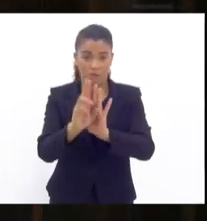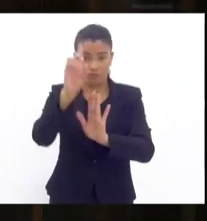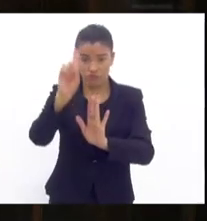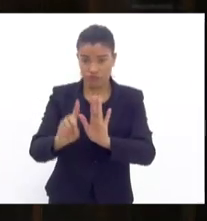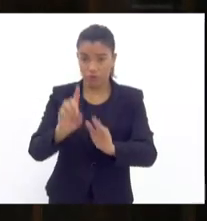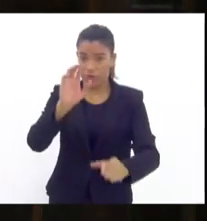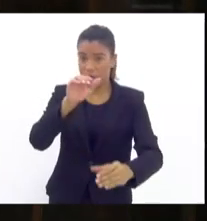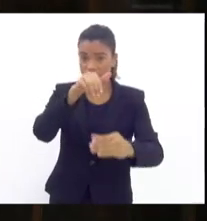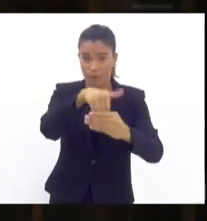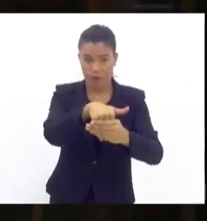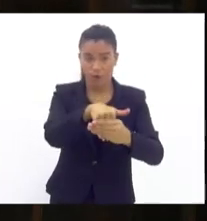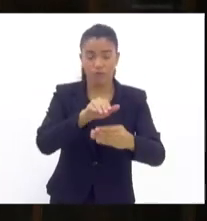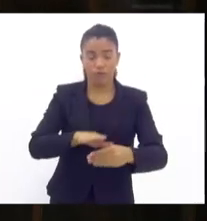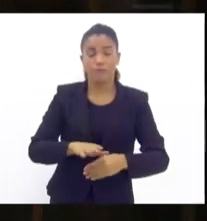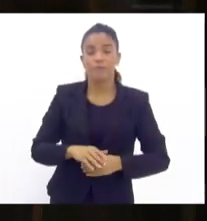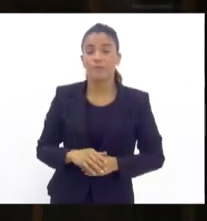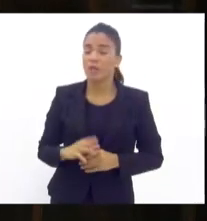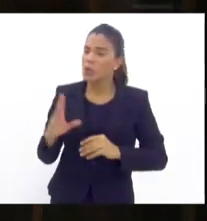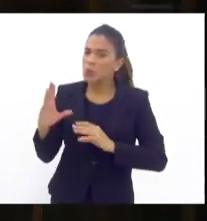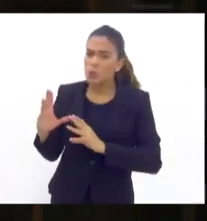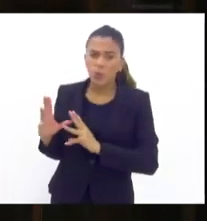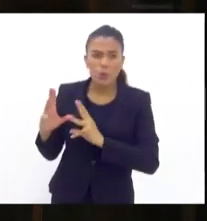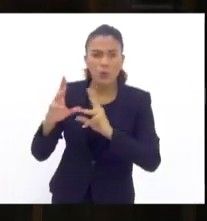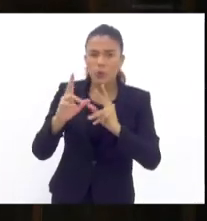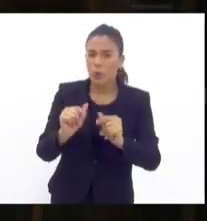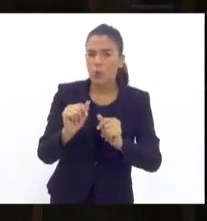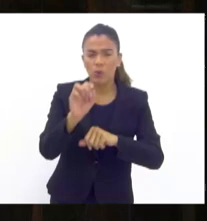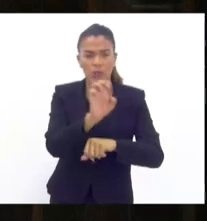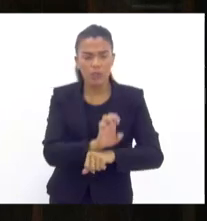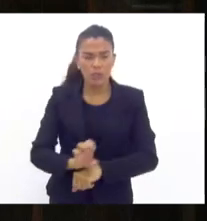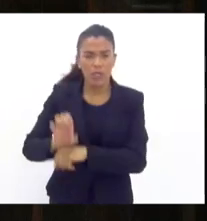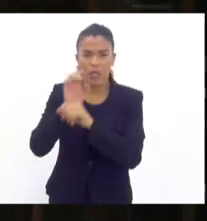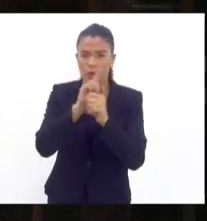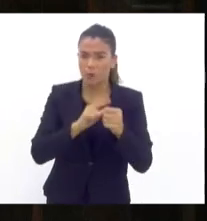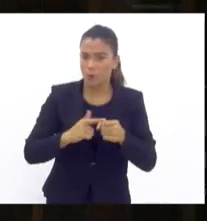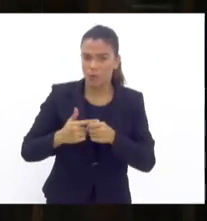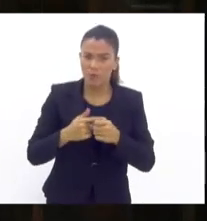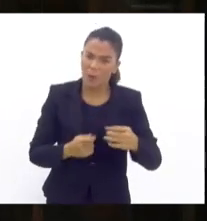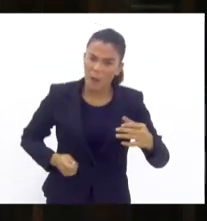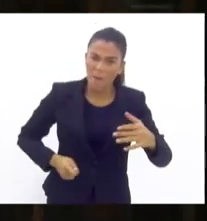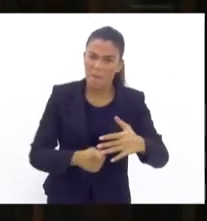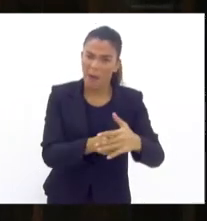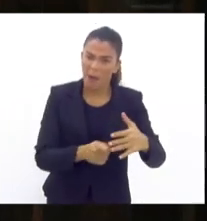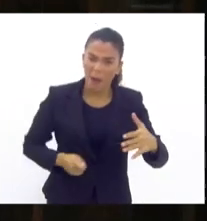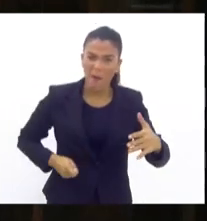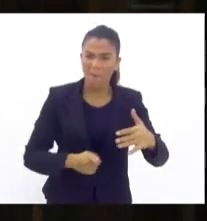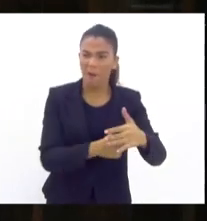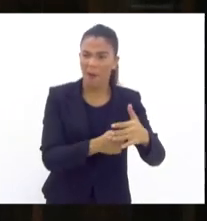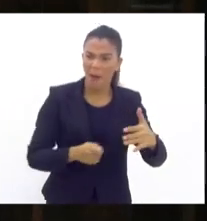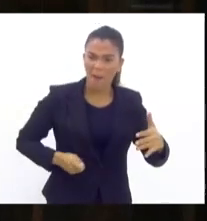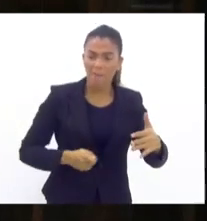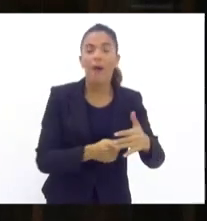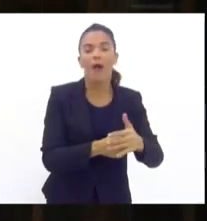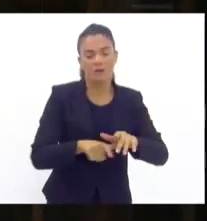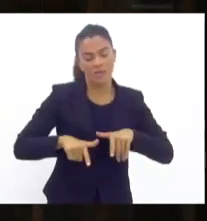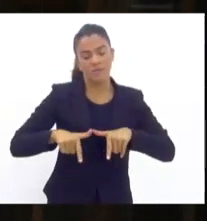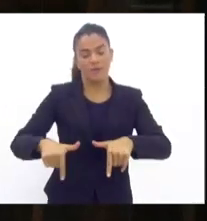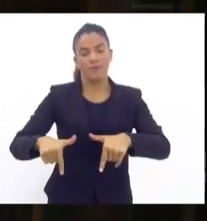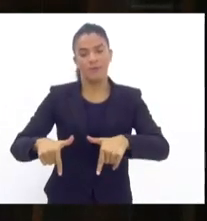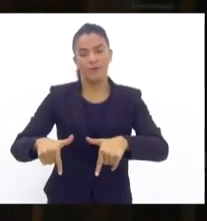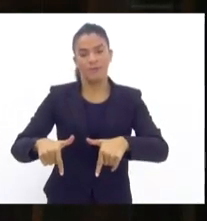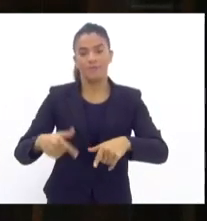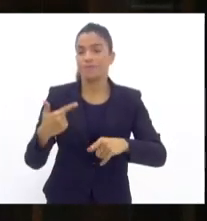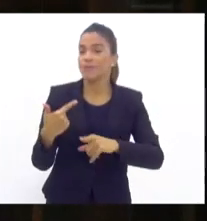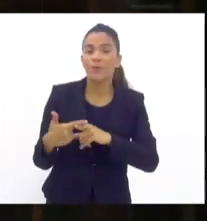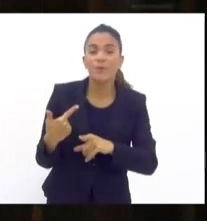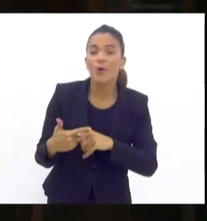Significa o seguinte, se todos os estados e municípios fazerem pressão, executa-se, porque o